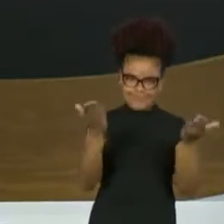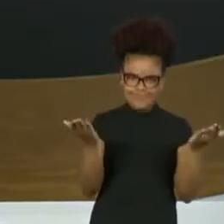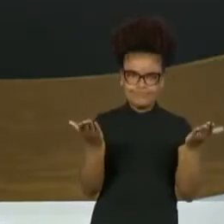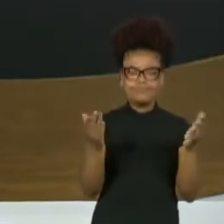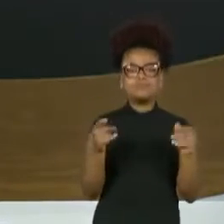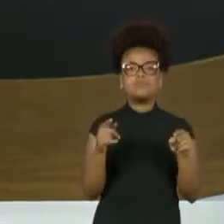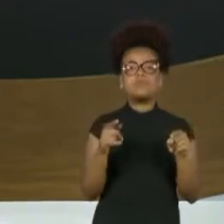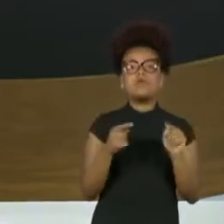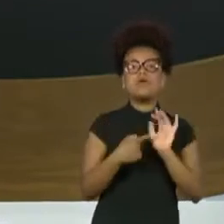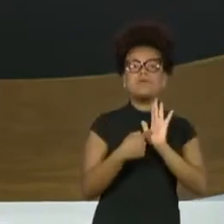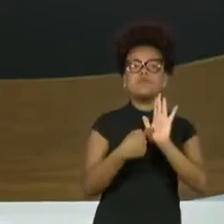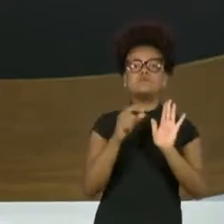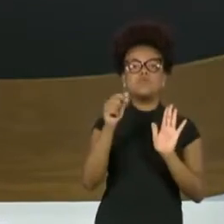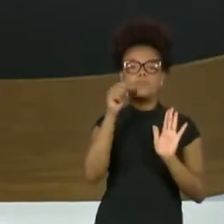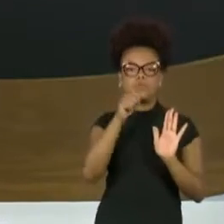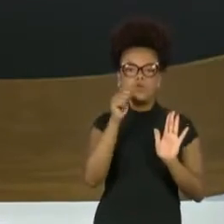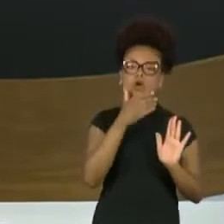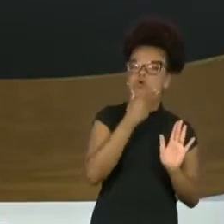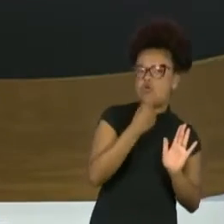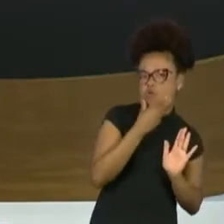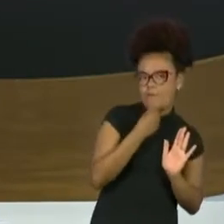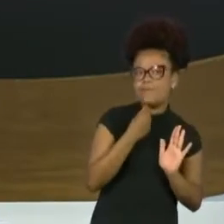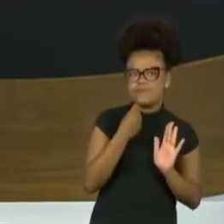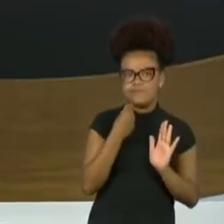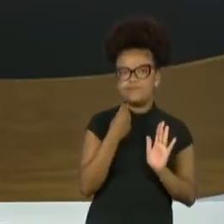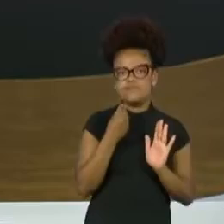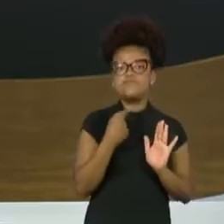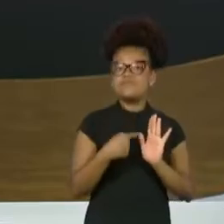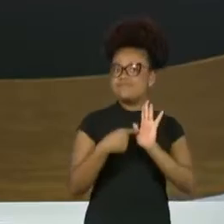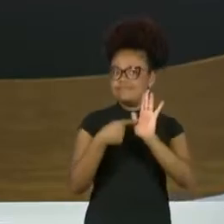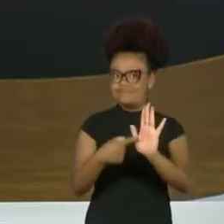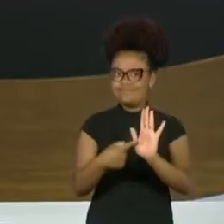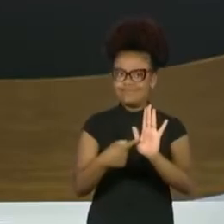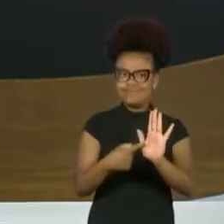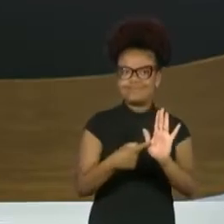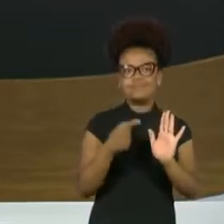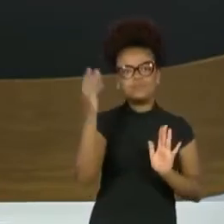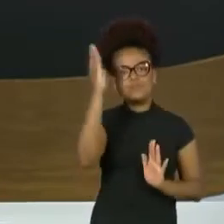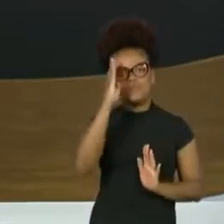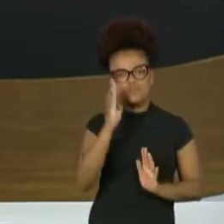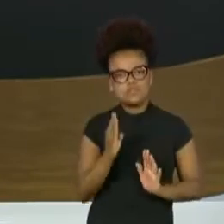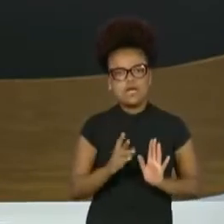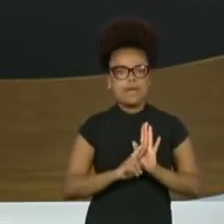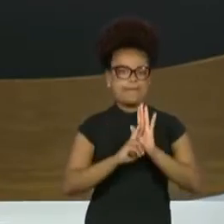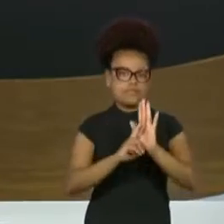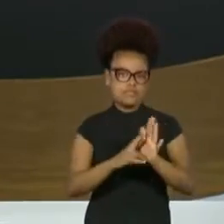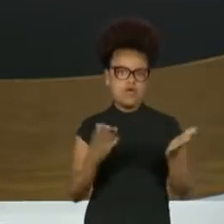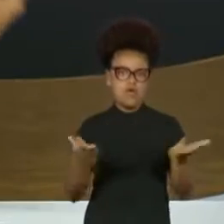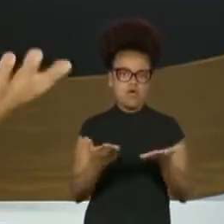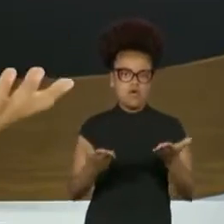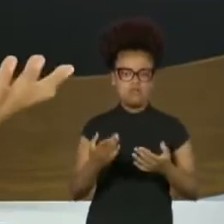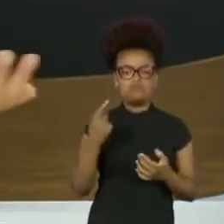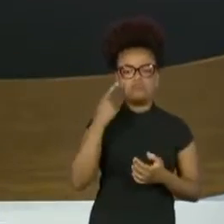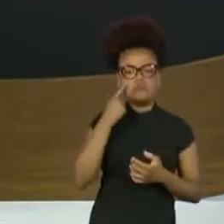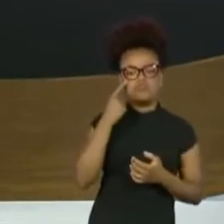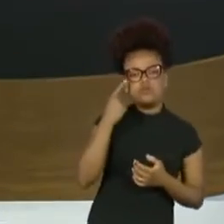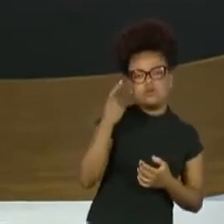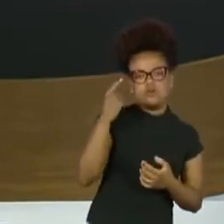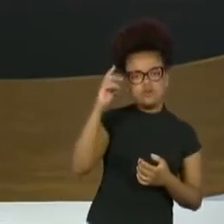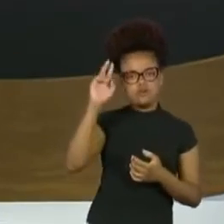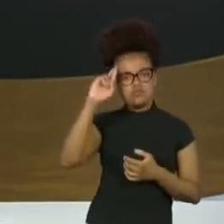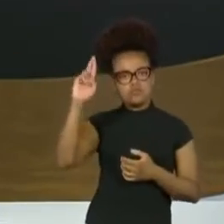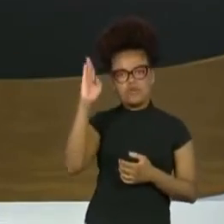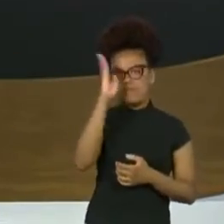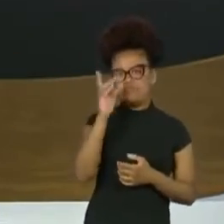gênios, mulheres e homens, que elevam o nome do Brasil. Vocês ficam agora com Rolando Boldrin, o Senhor Brasil.